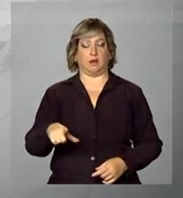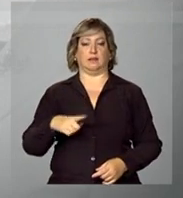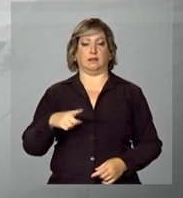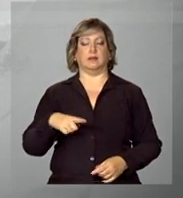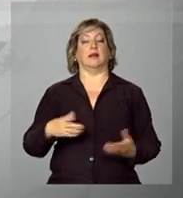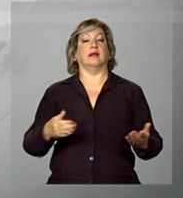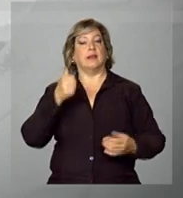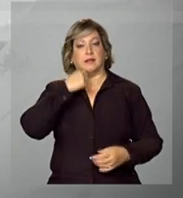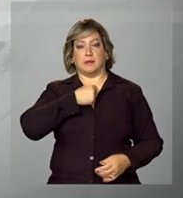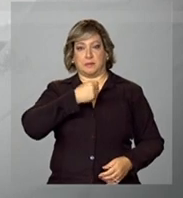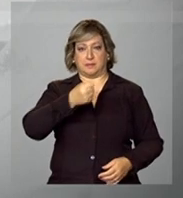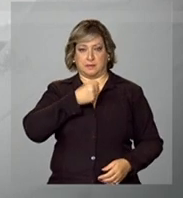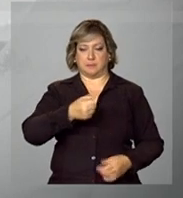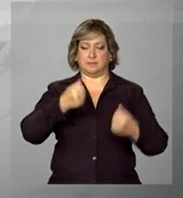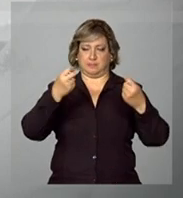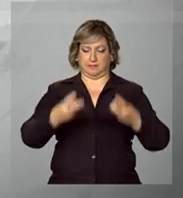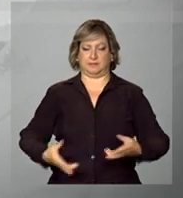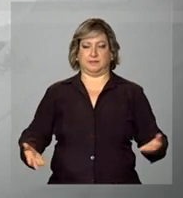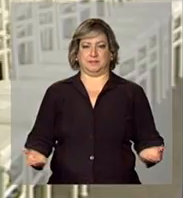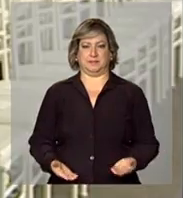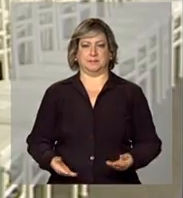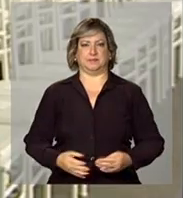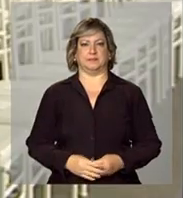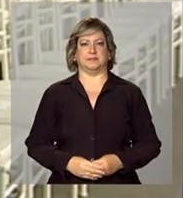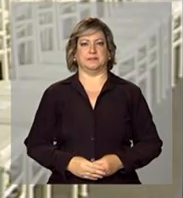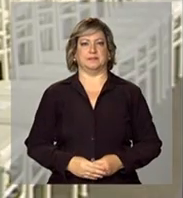repórter Priscila Machado. Bom dia, Priscila.